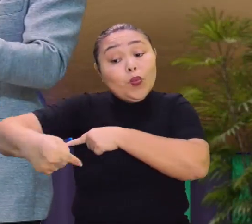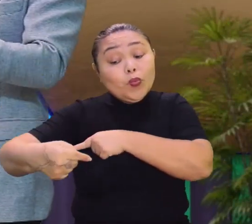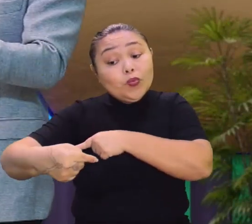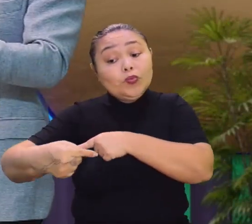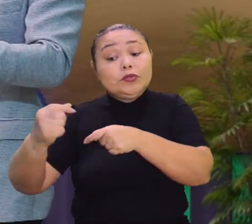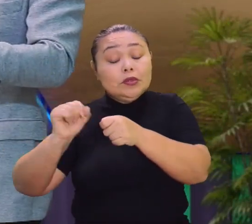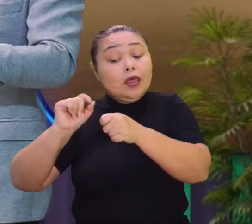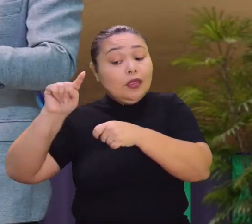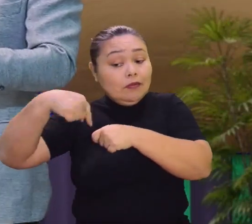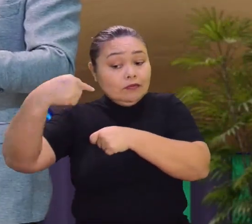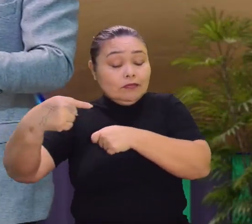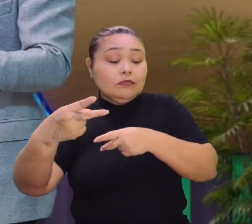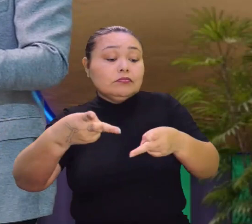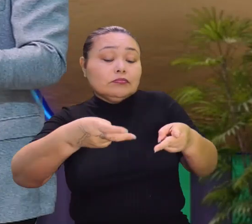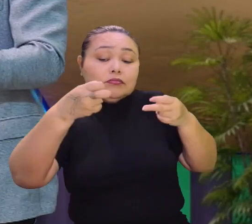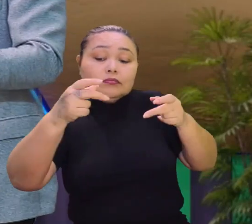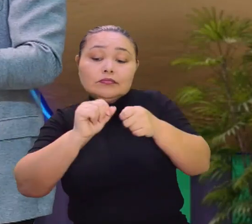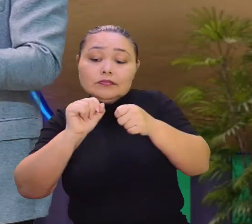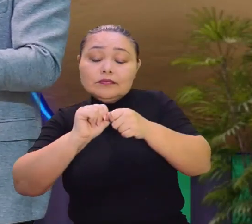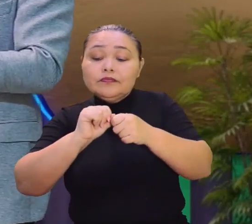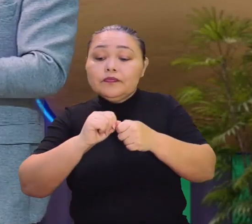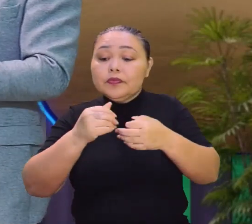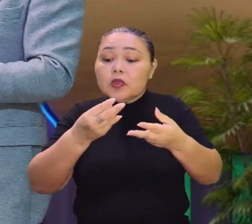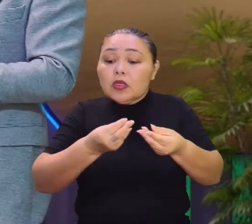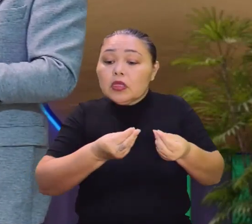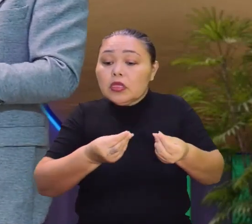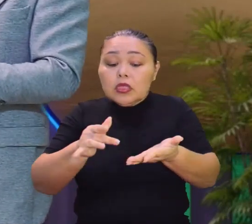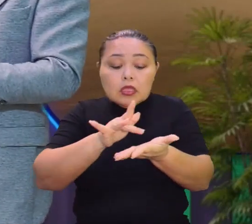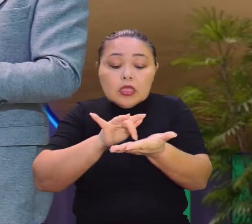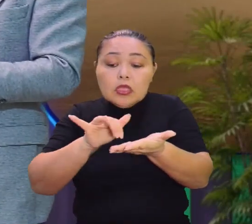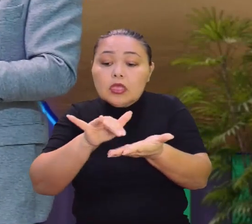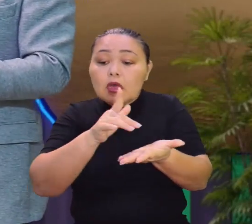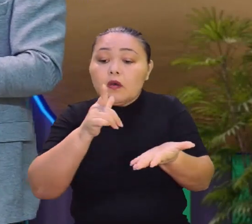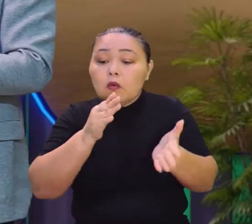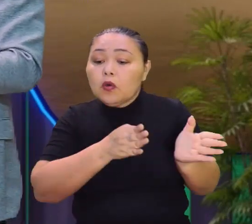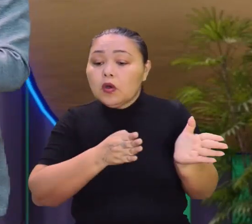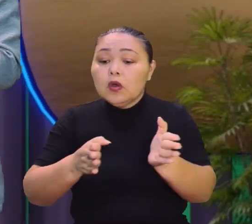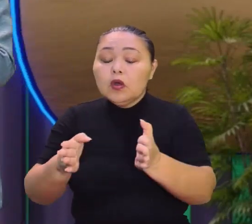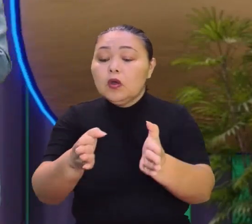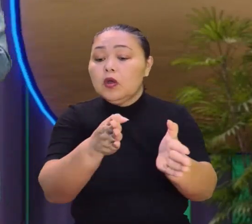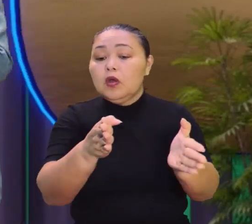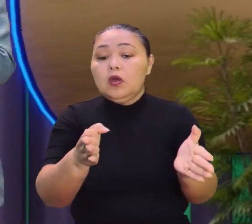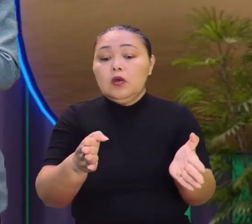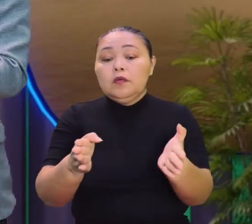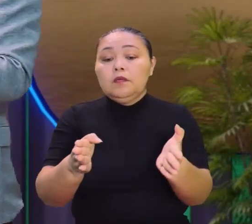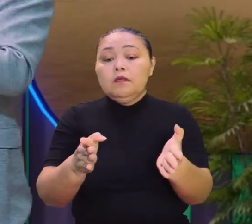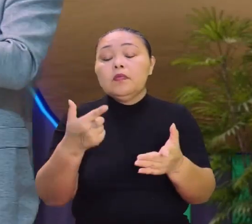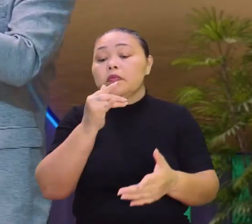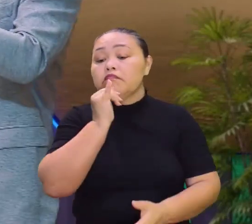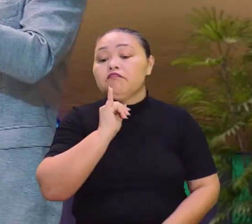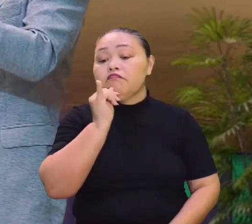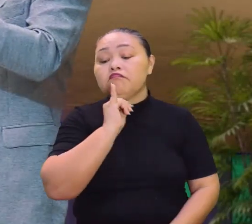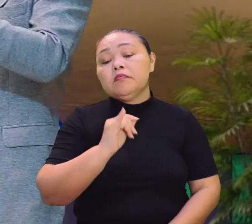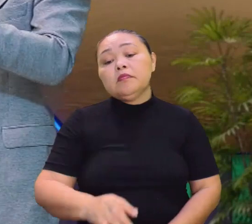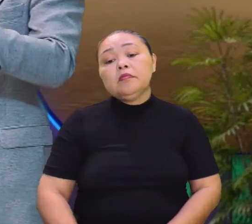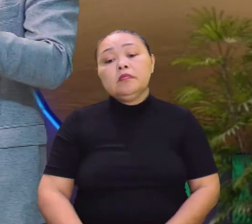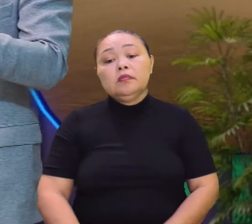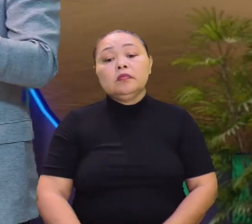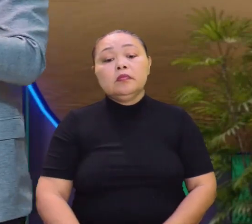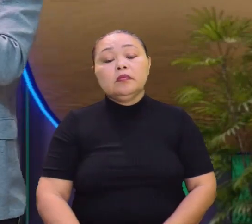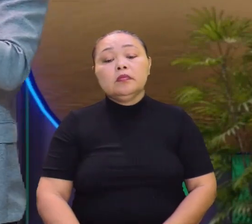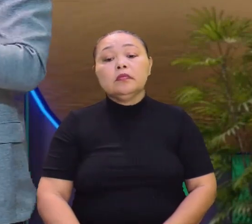retirada, que é o assoreamento do rio, que é... Dá um outro exemplo que pode acontecer.